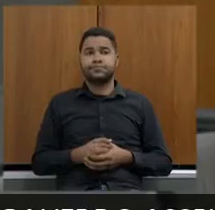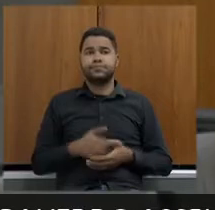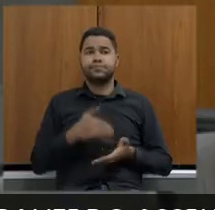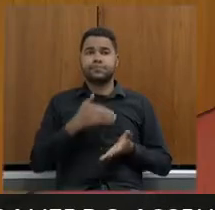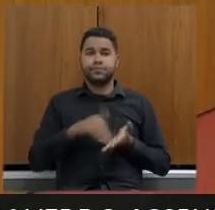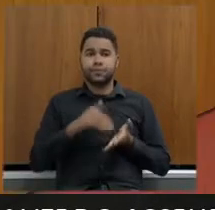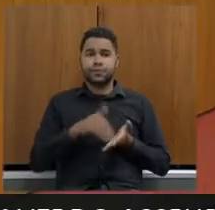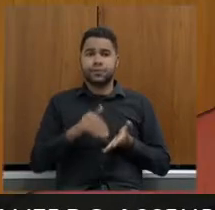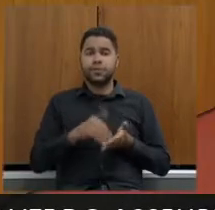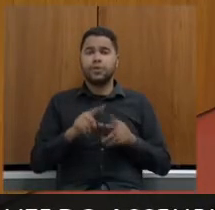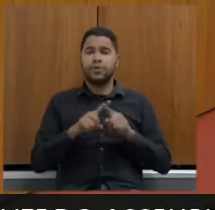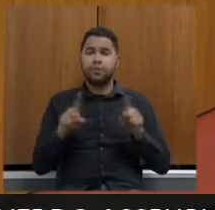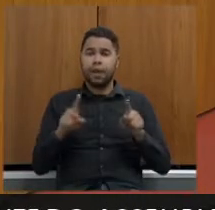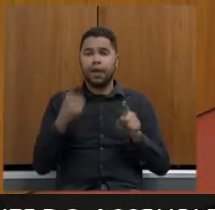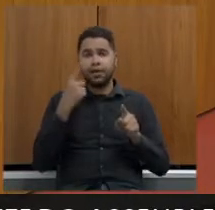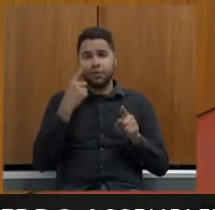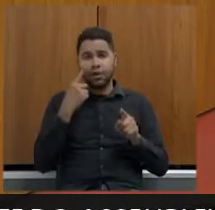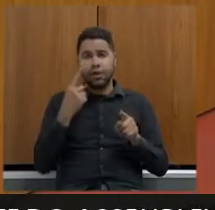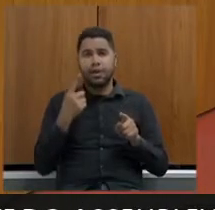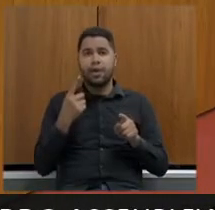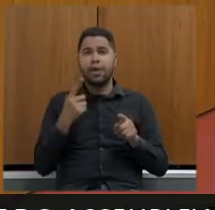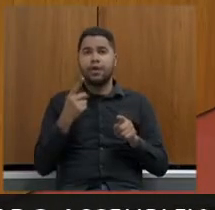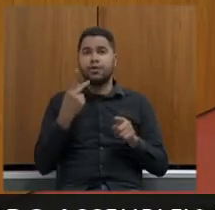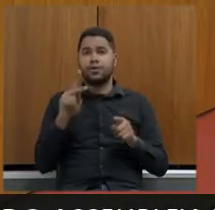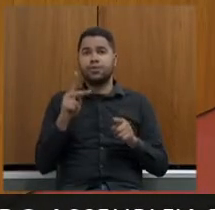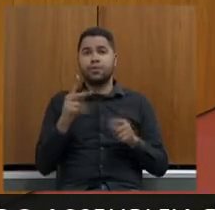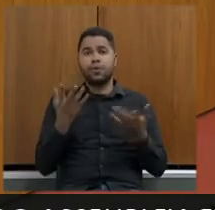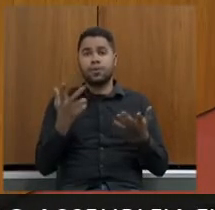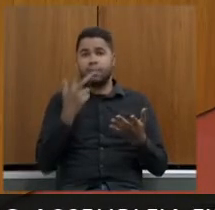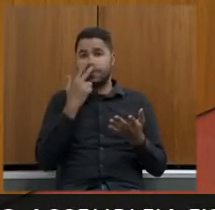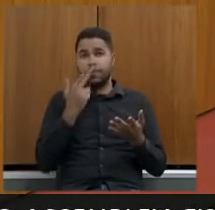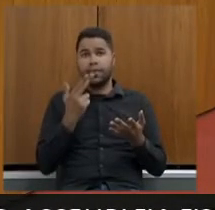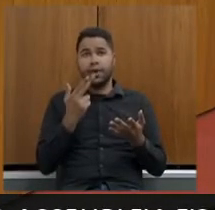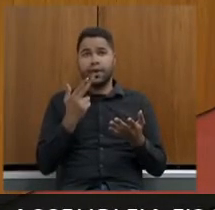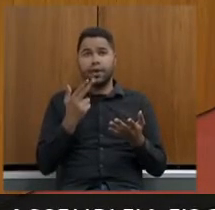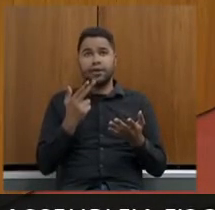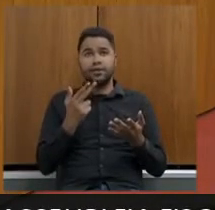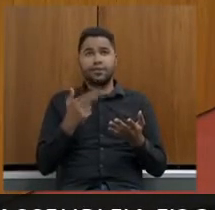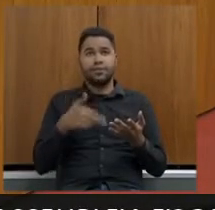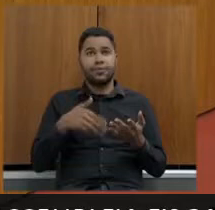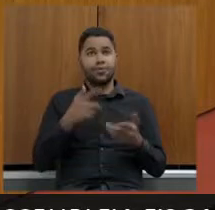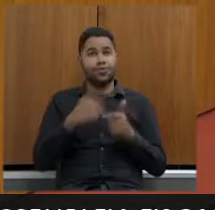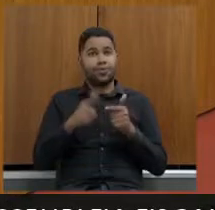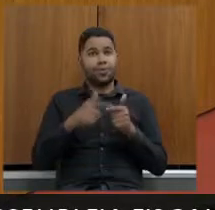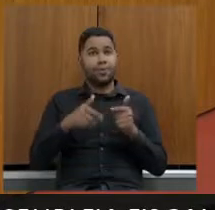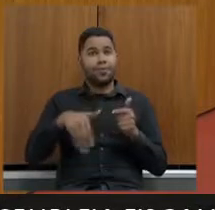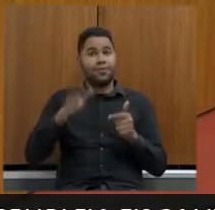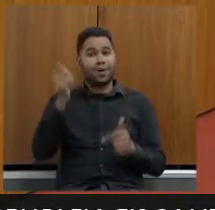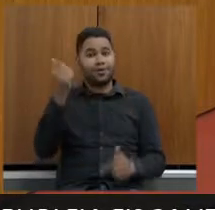problema mas com o tamanho do mandato da sua pasta eu acho que os seus problemas são bem maiores do o meu